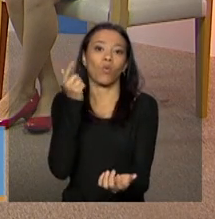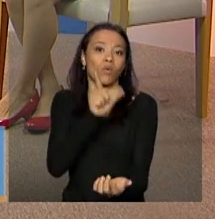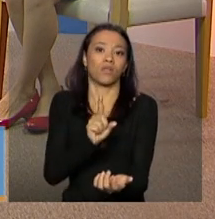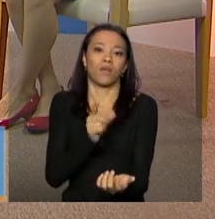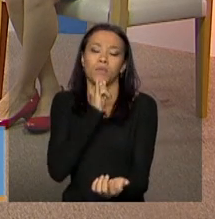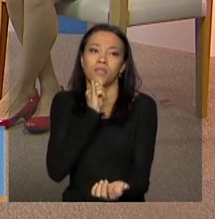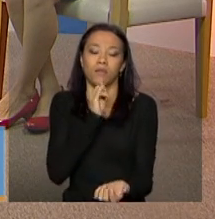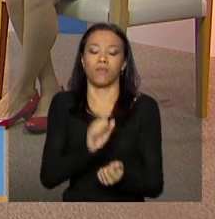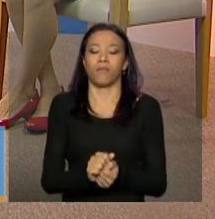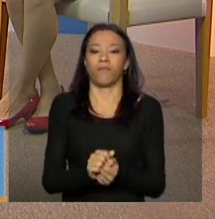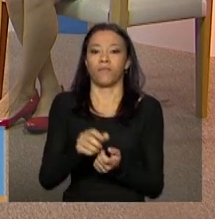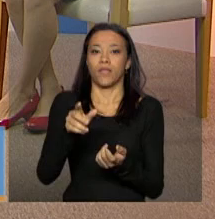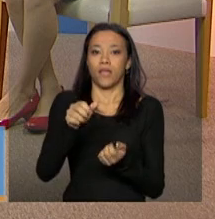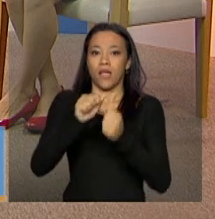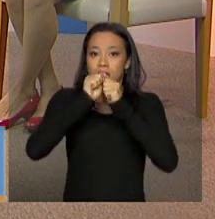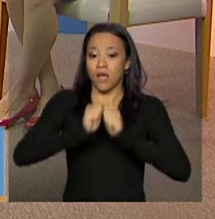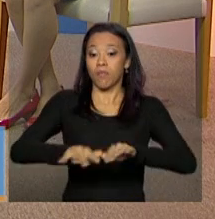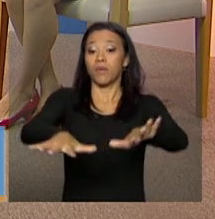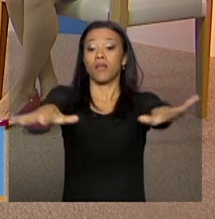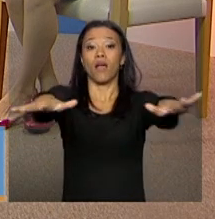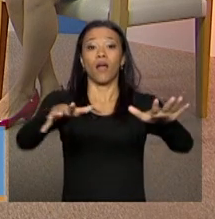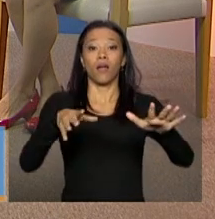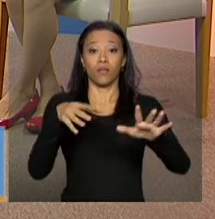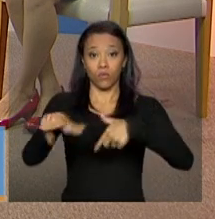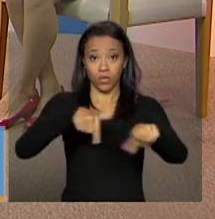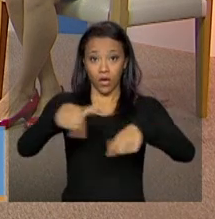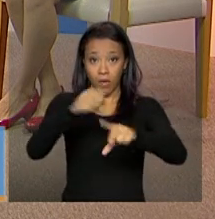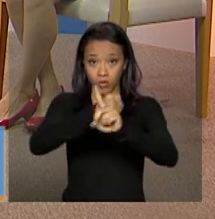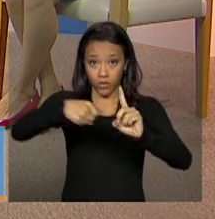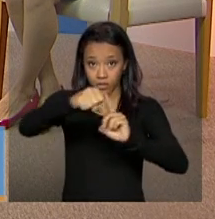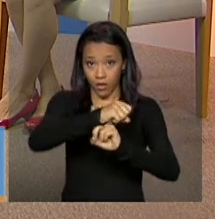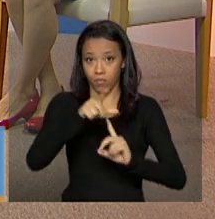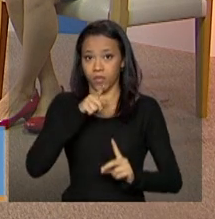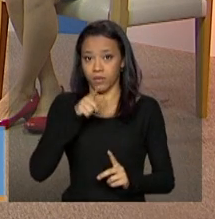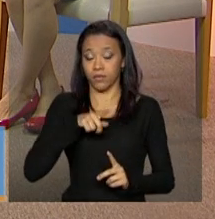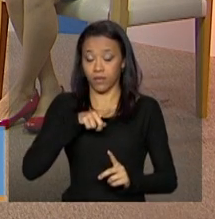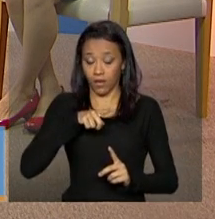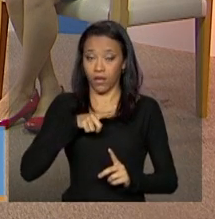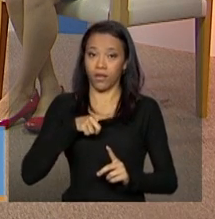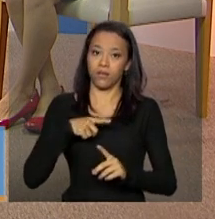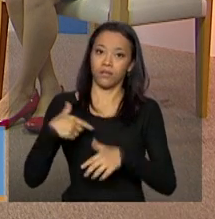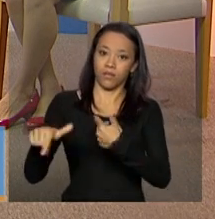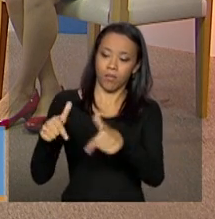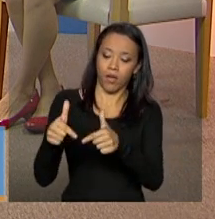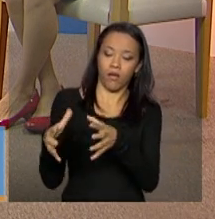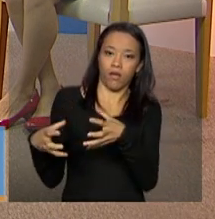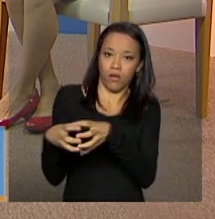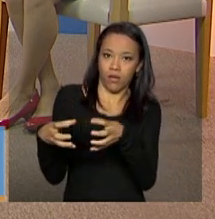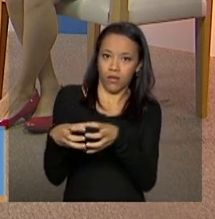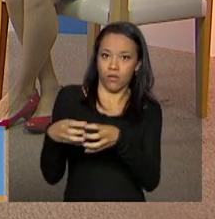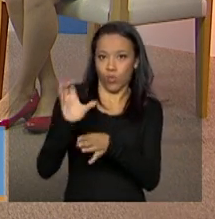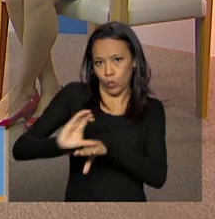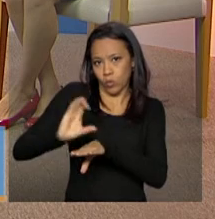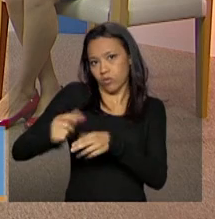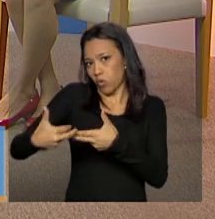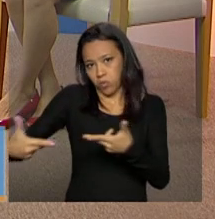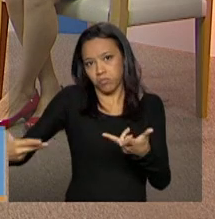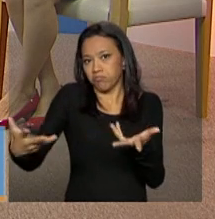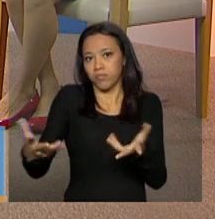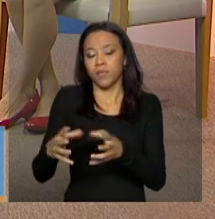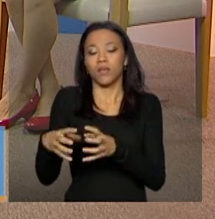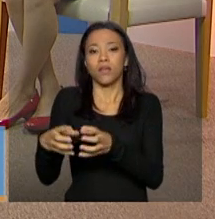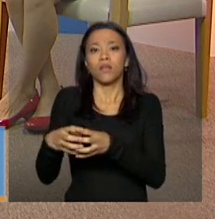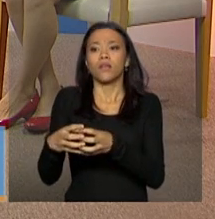regionalização dos serviços socioassistenciais. Existem serviços que, dado o porte populacional, município com menos de 20 mil habitantes,